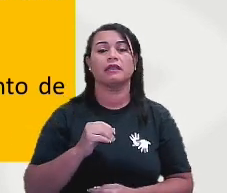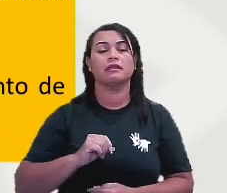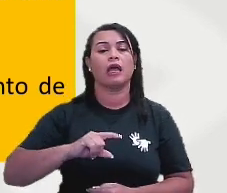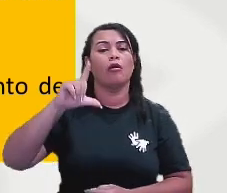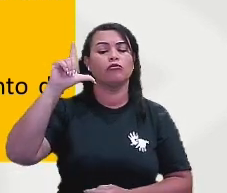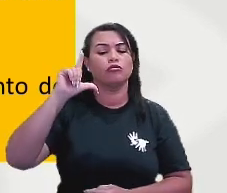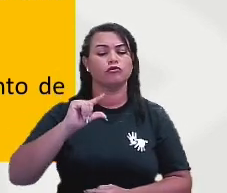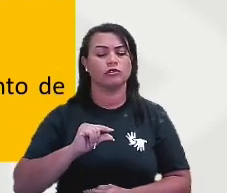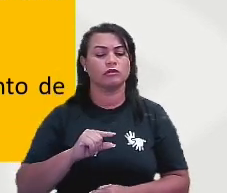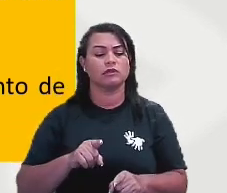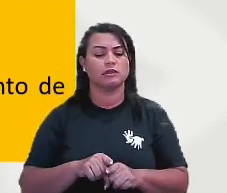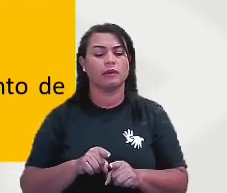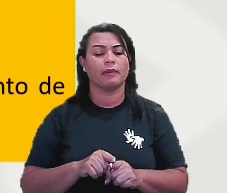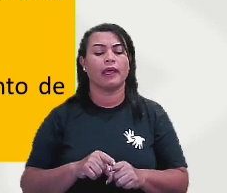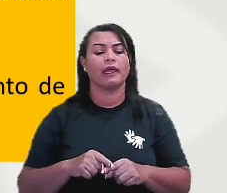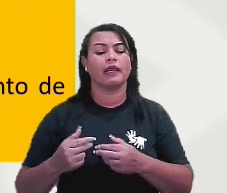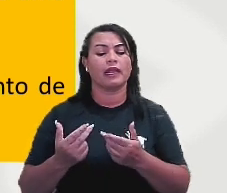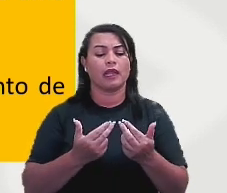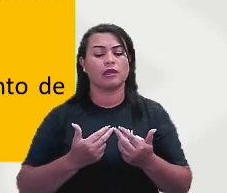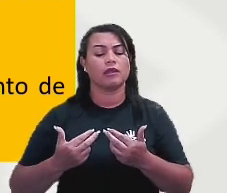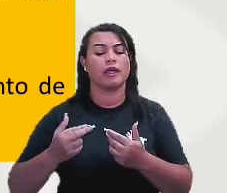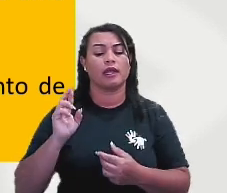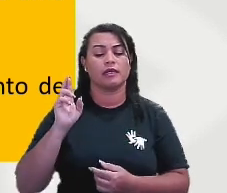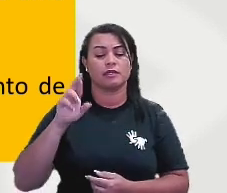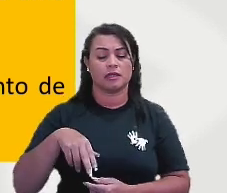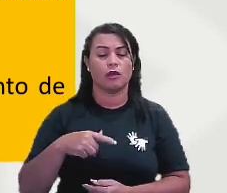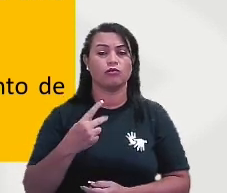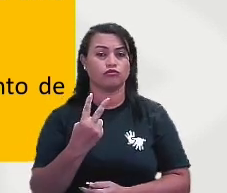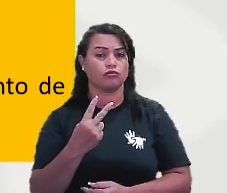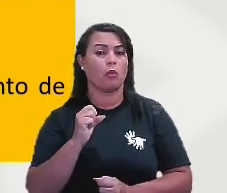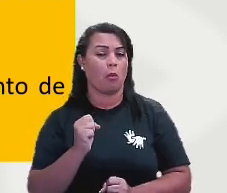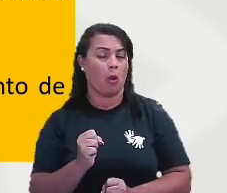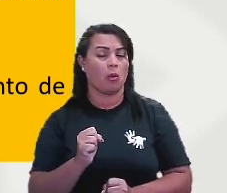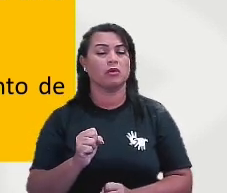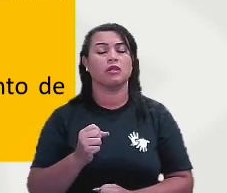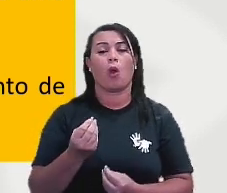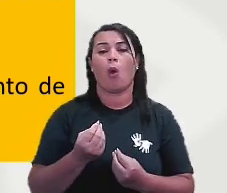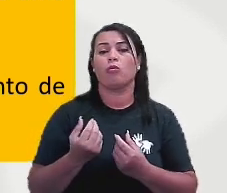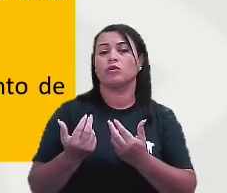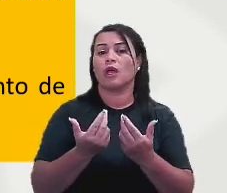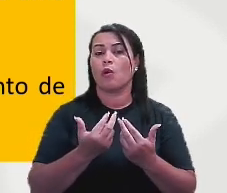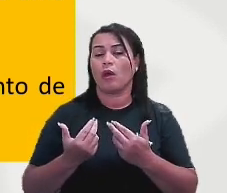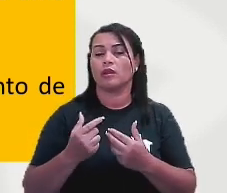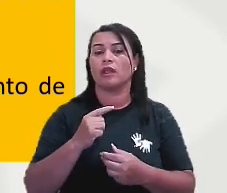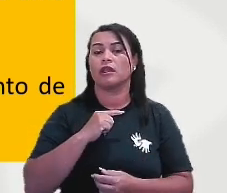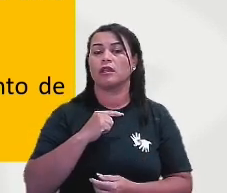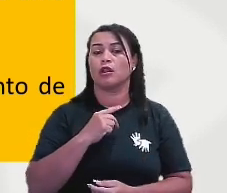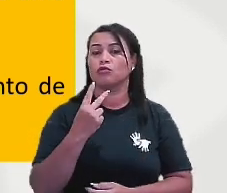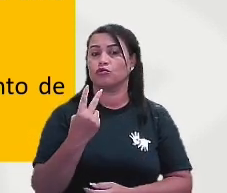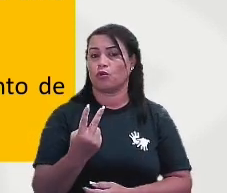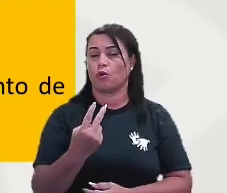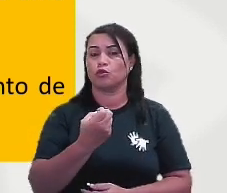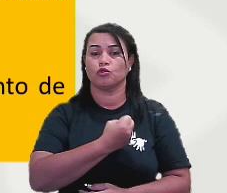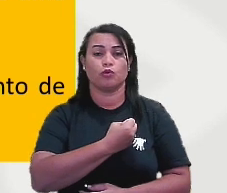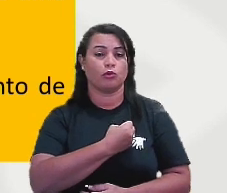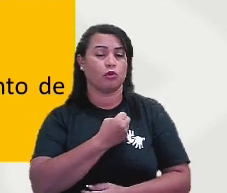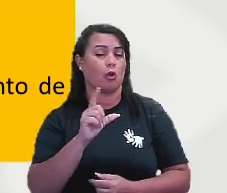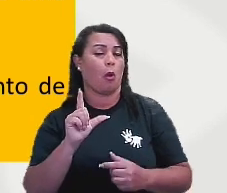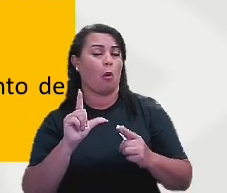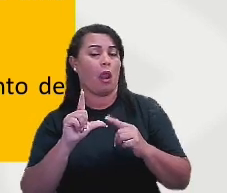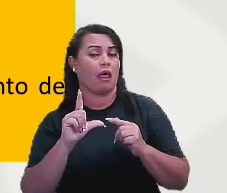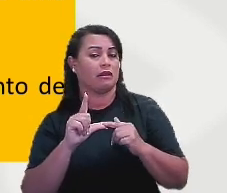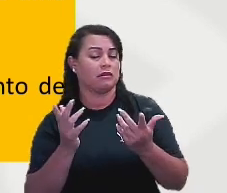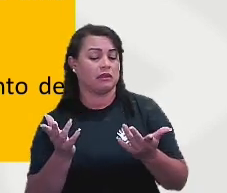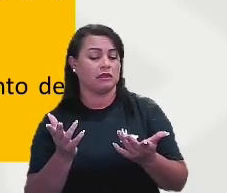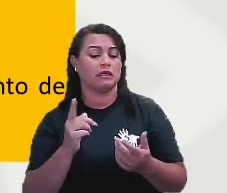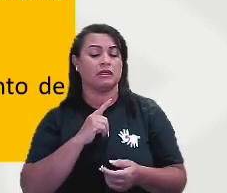garante que a igualdade entre duas razões pode ser escrita na forma de igualdade entre dois produtos. Ou seja, o